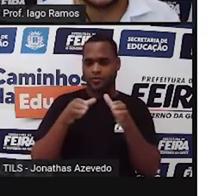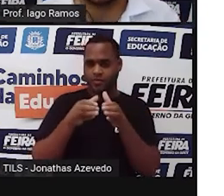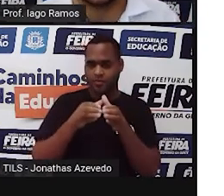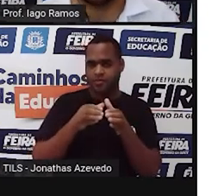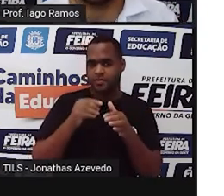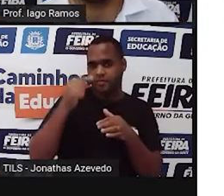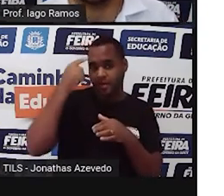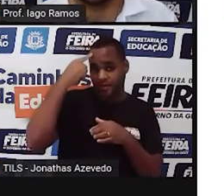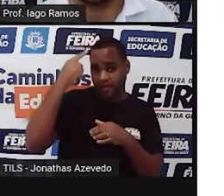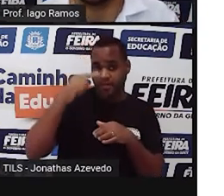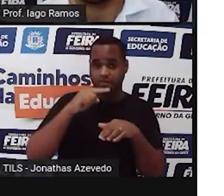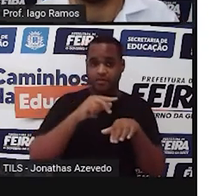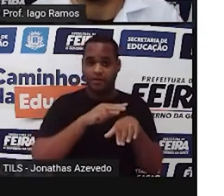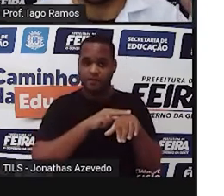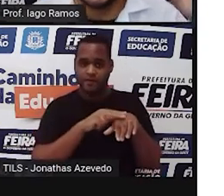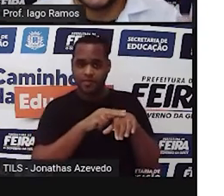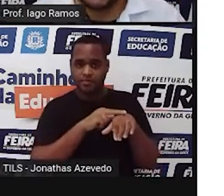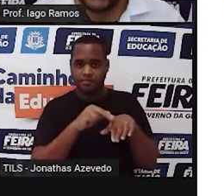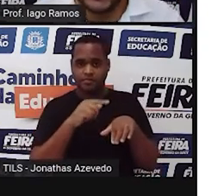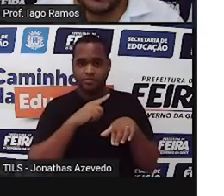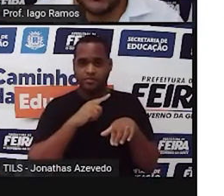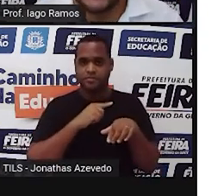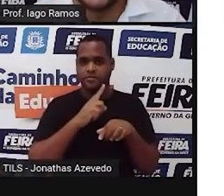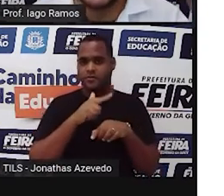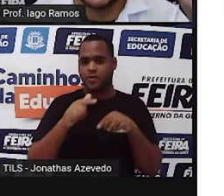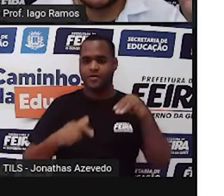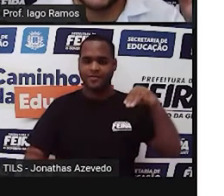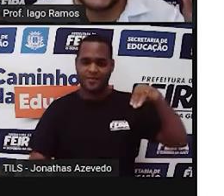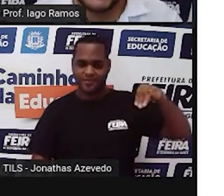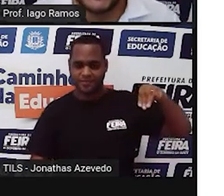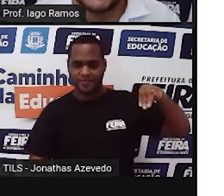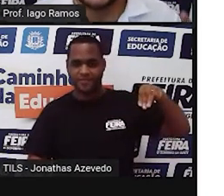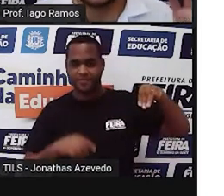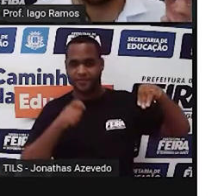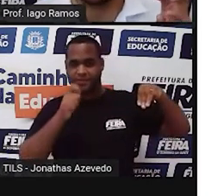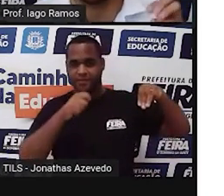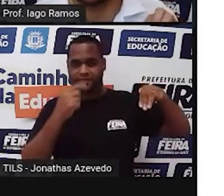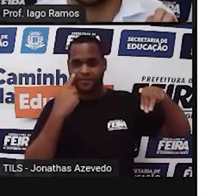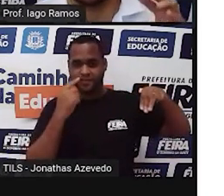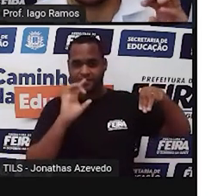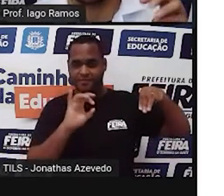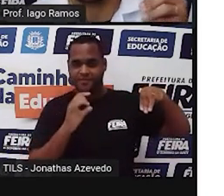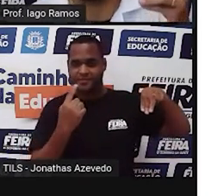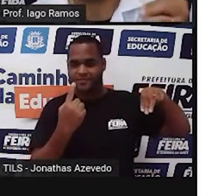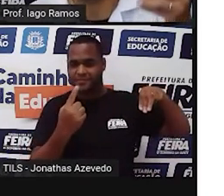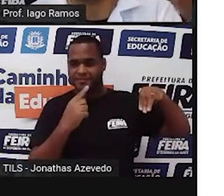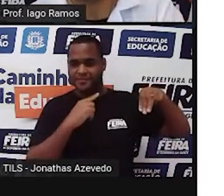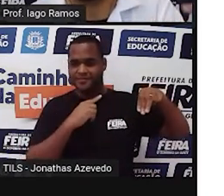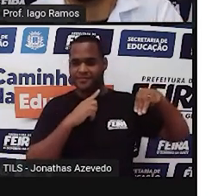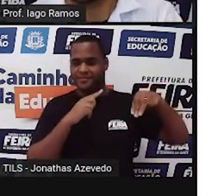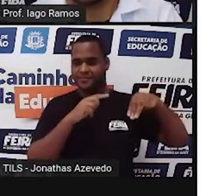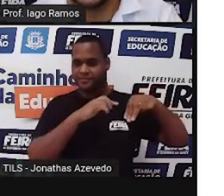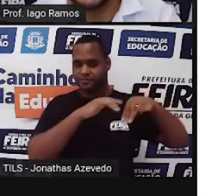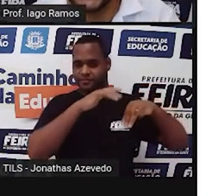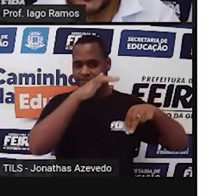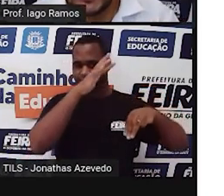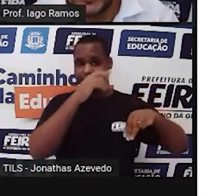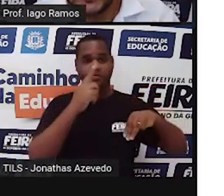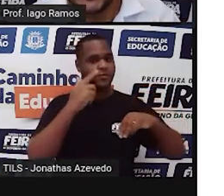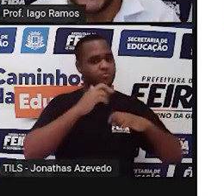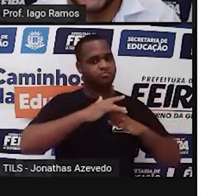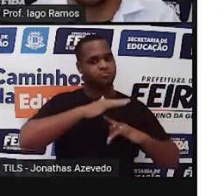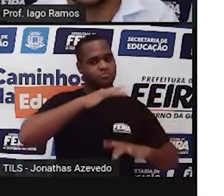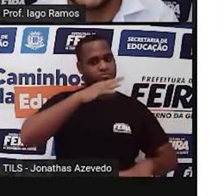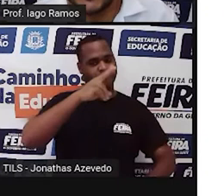unidades de capacidade e esses múltiplos são as unidades que vão servir para as grandes capacidades.